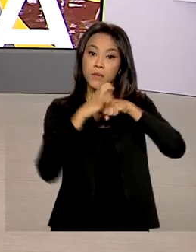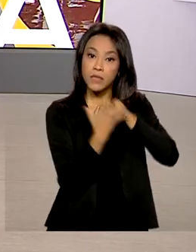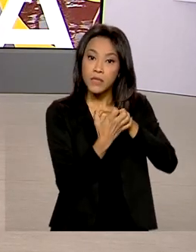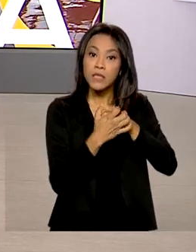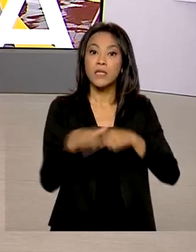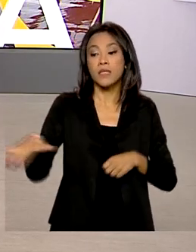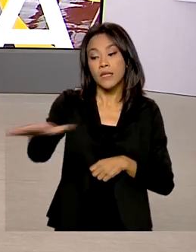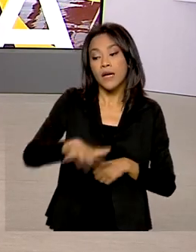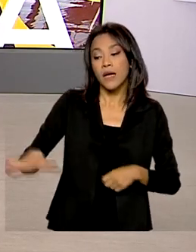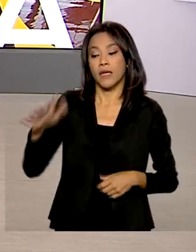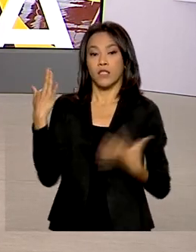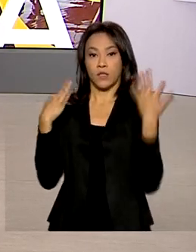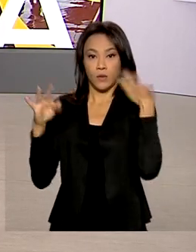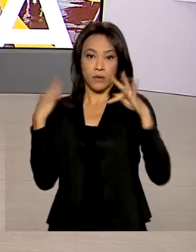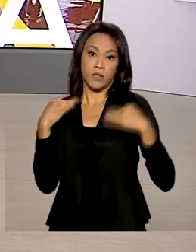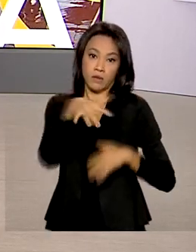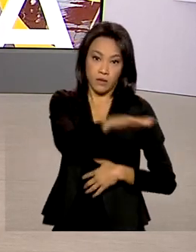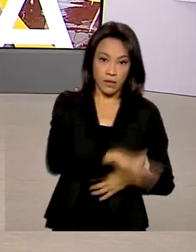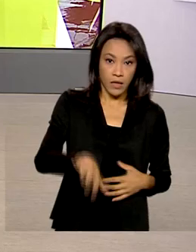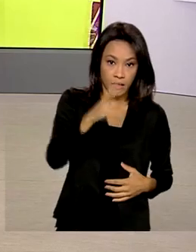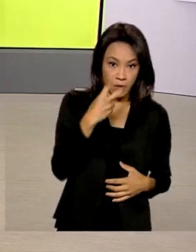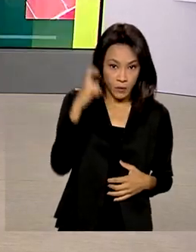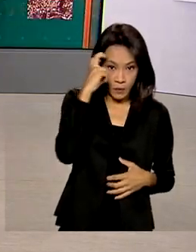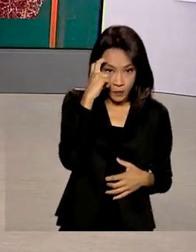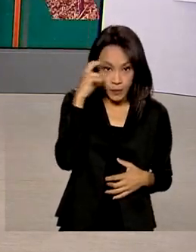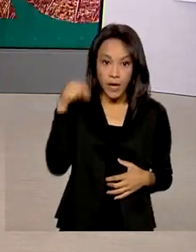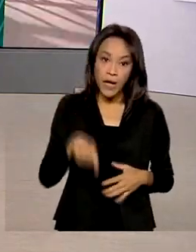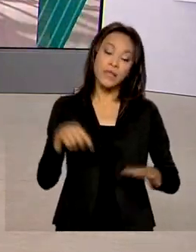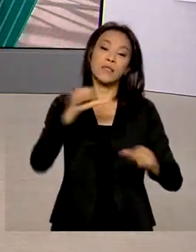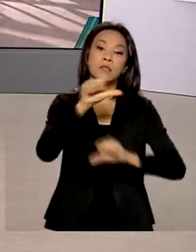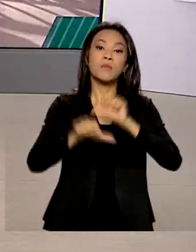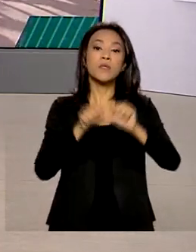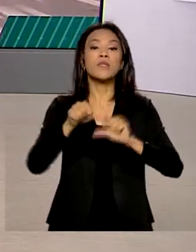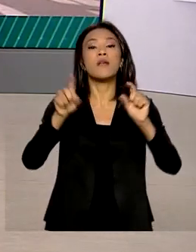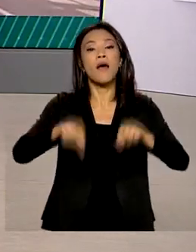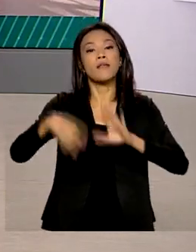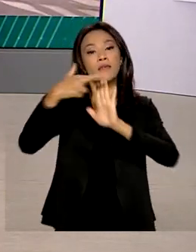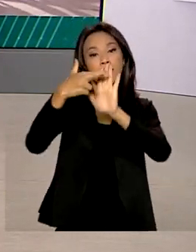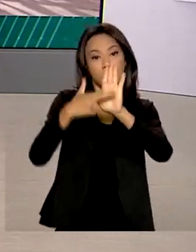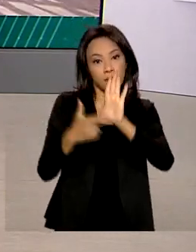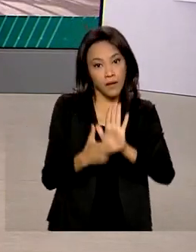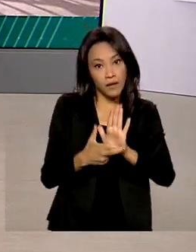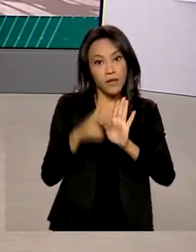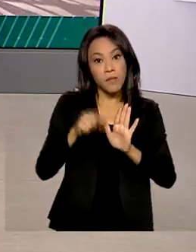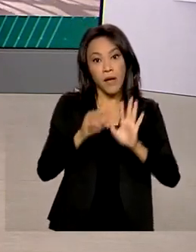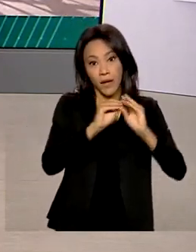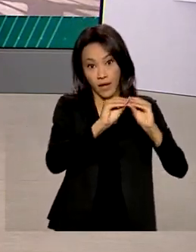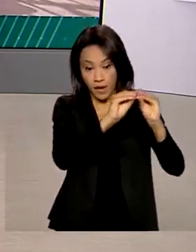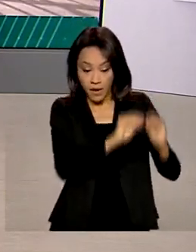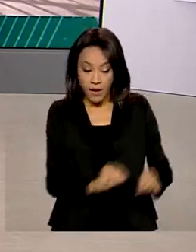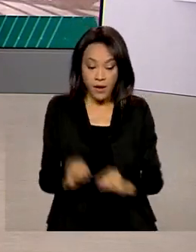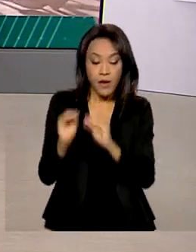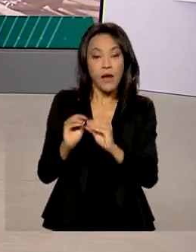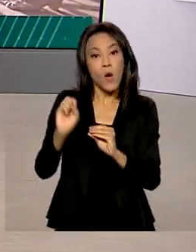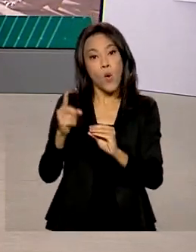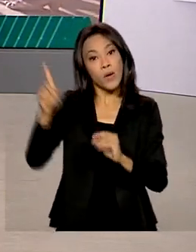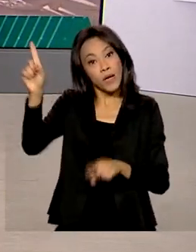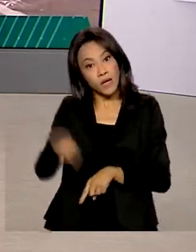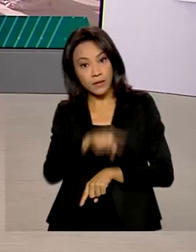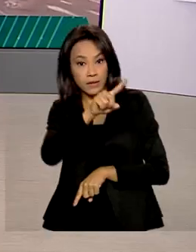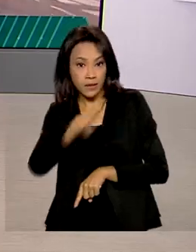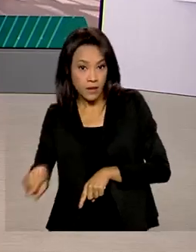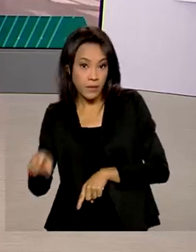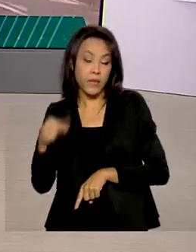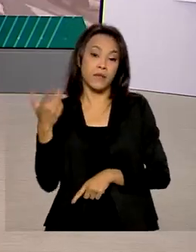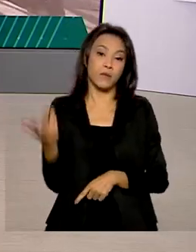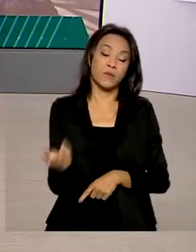setores de turismo e de cultura. As mudanças são principalmente nas regras para adiamento ou cancelamento de serviços, de